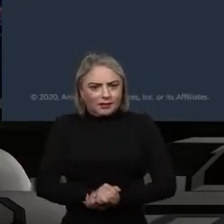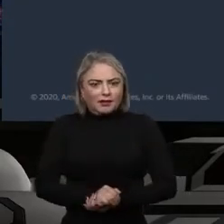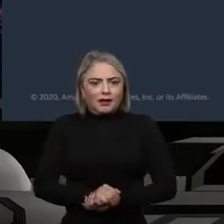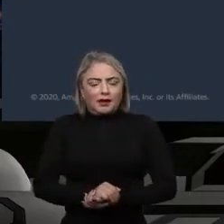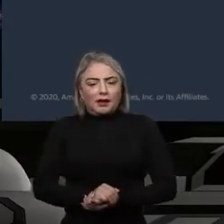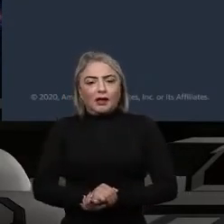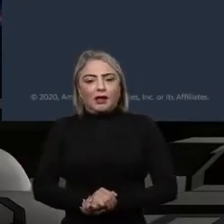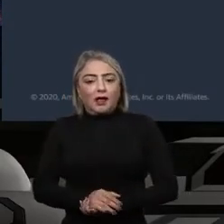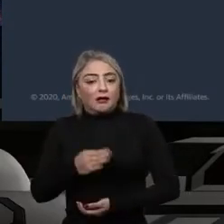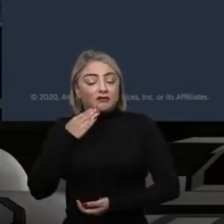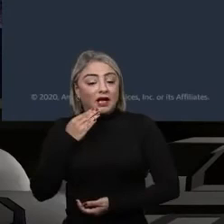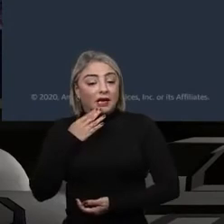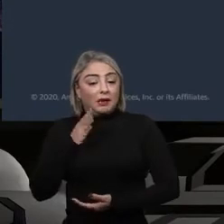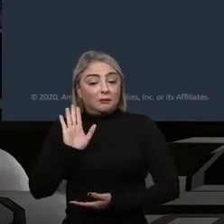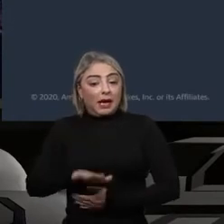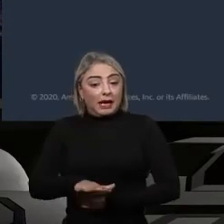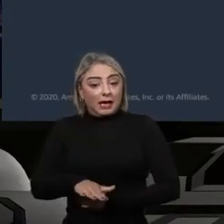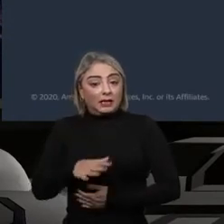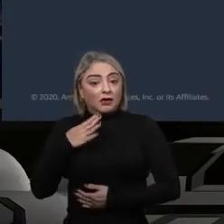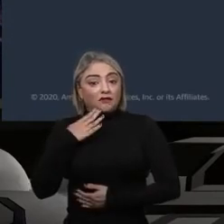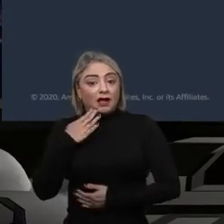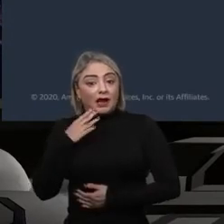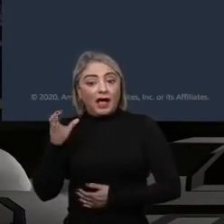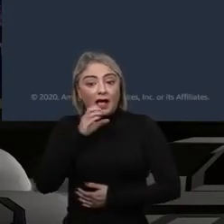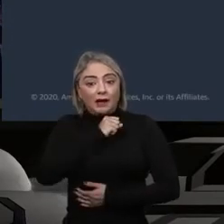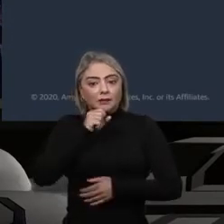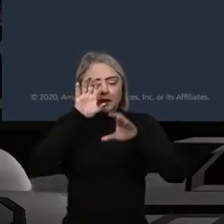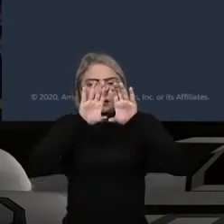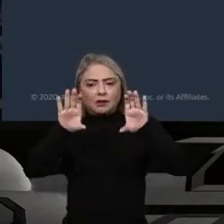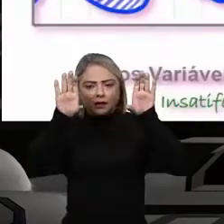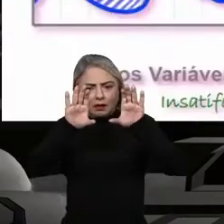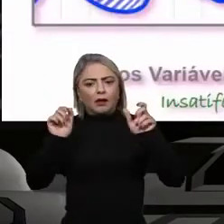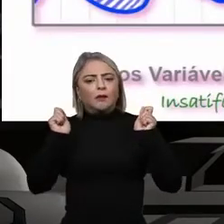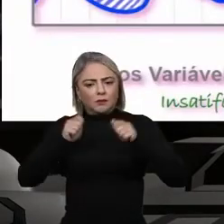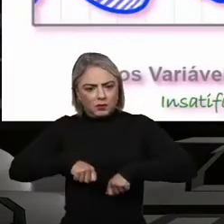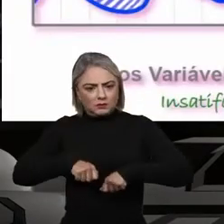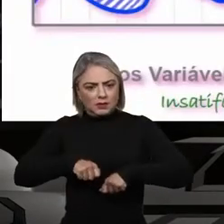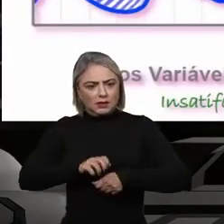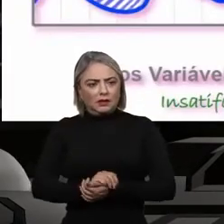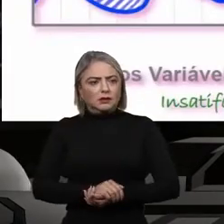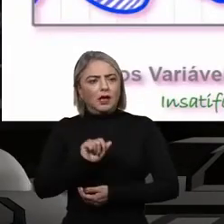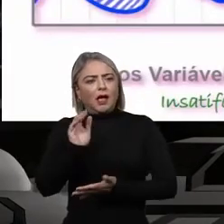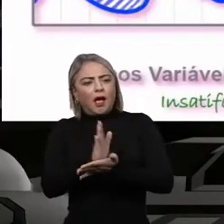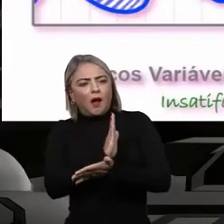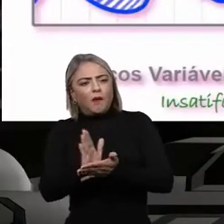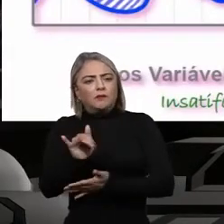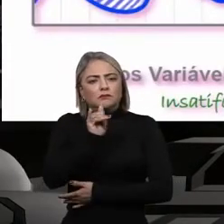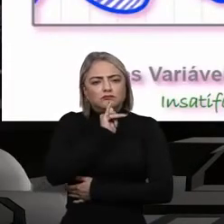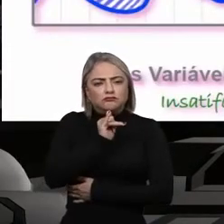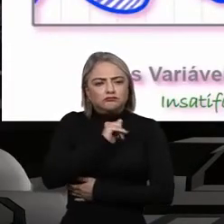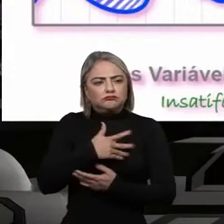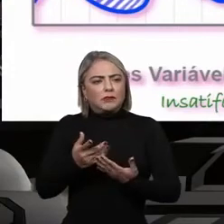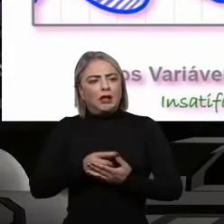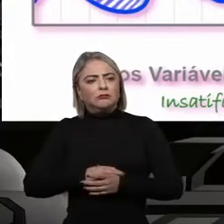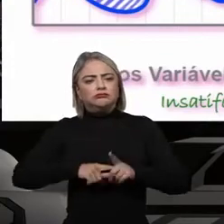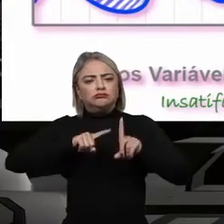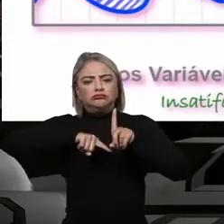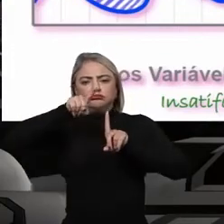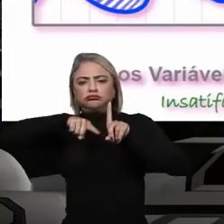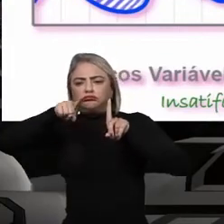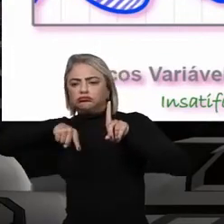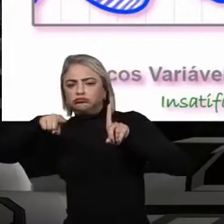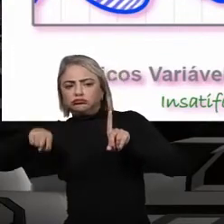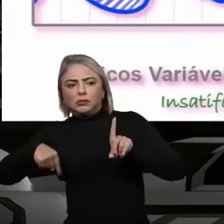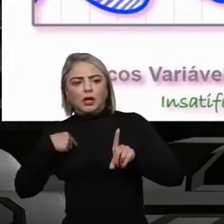Falha barato, falha rápido. E a nuvem te dá essa possibilidade. Aqui alguns exemplos de gráficos, de